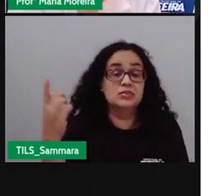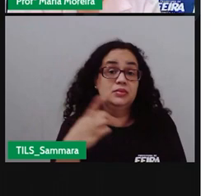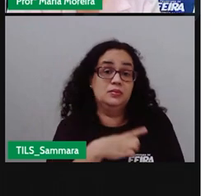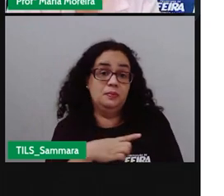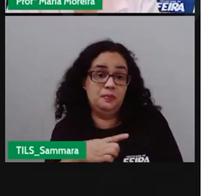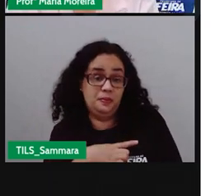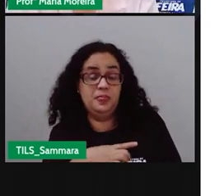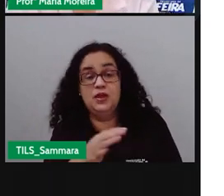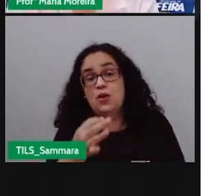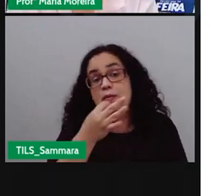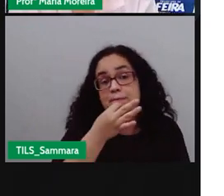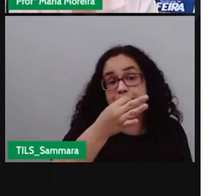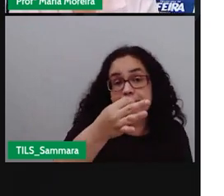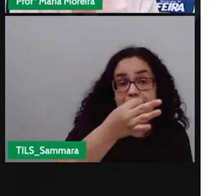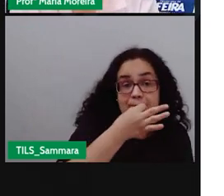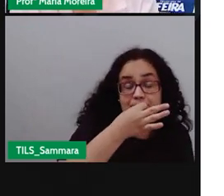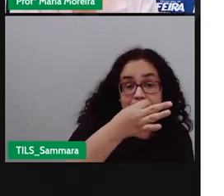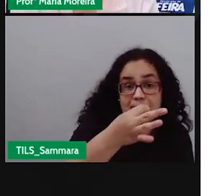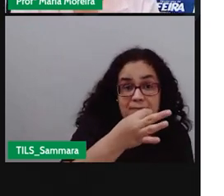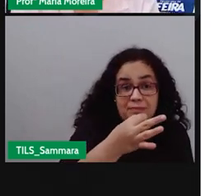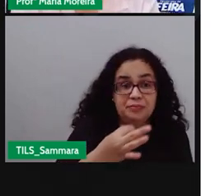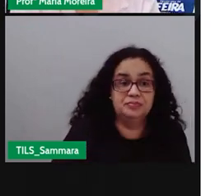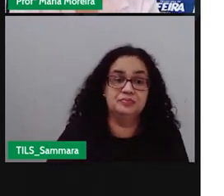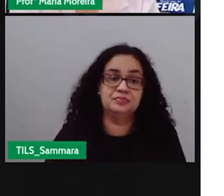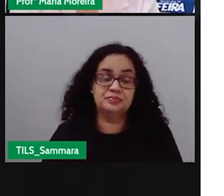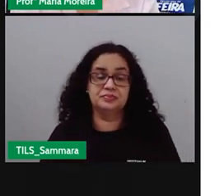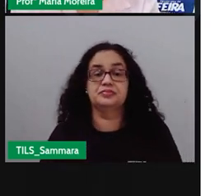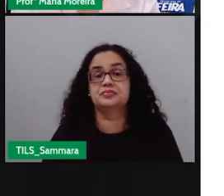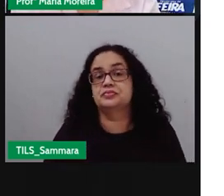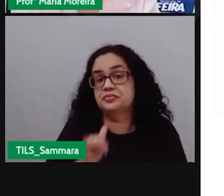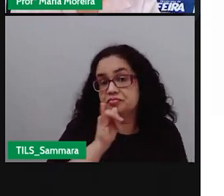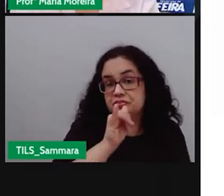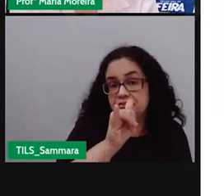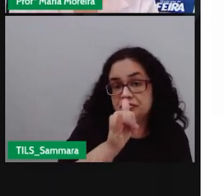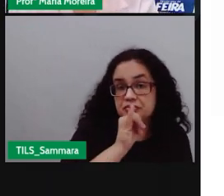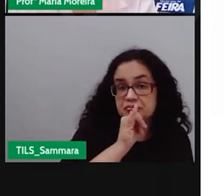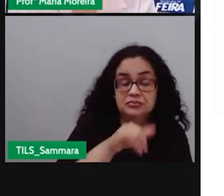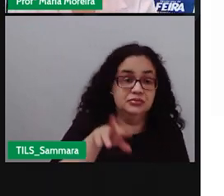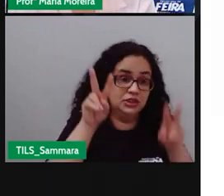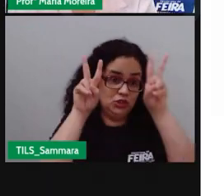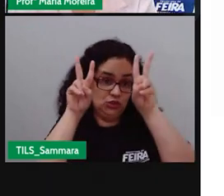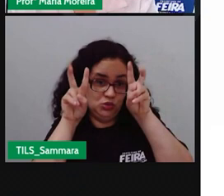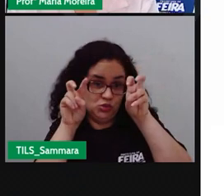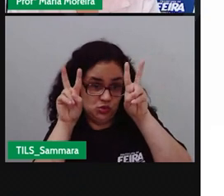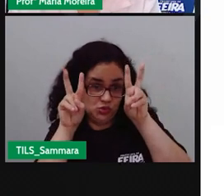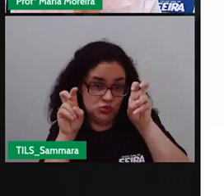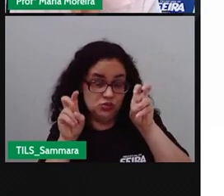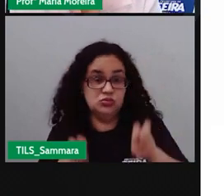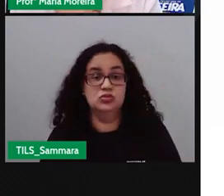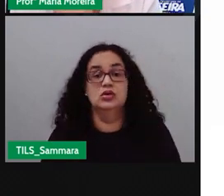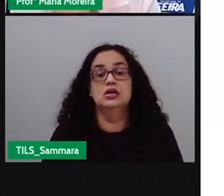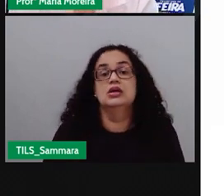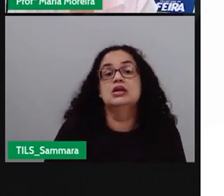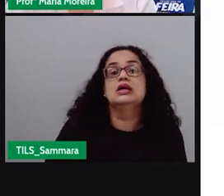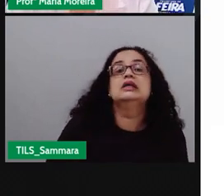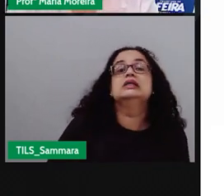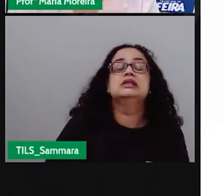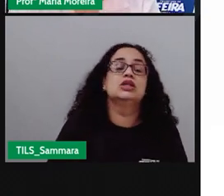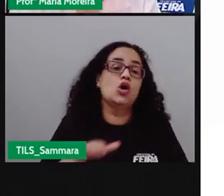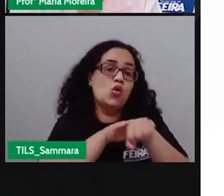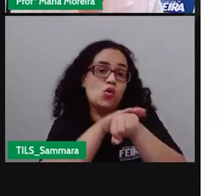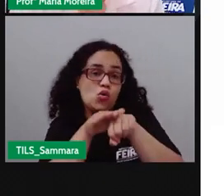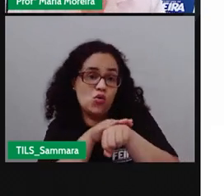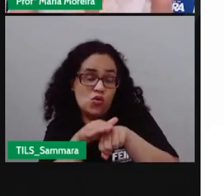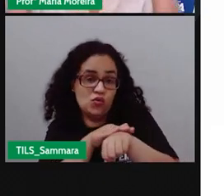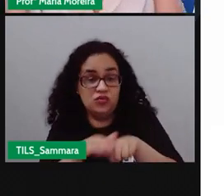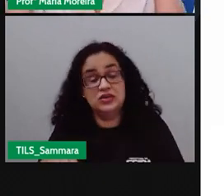principal objetivo coletar declarações e informações sobre um determinado assunto. Então, na minha conversa aqui